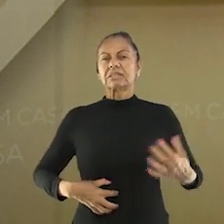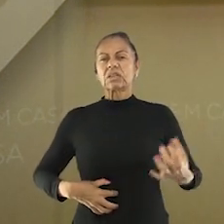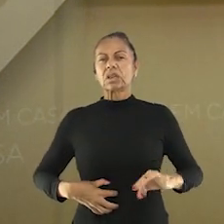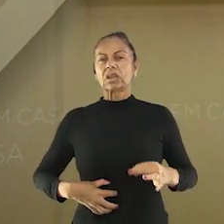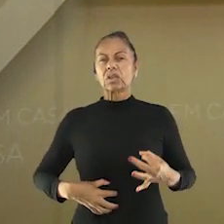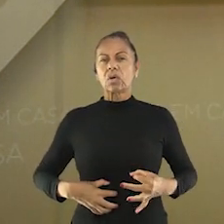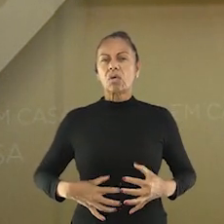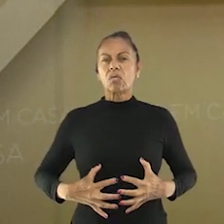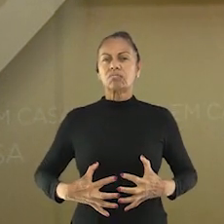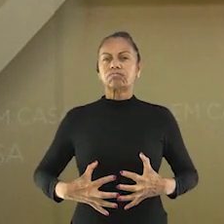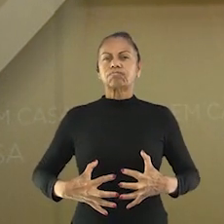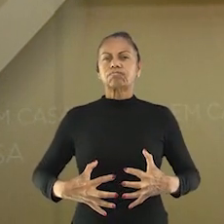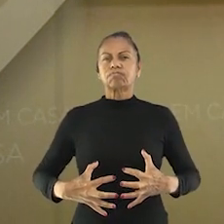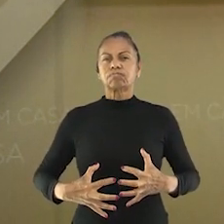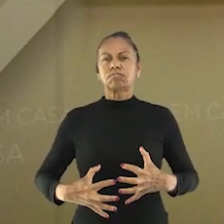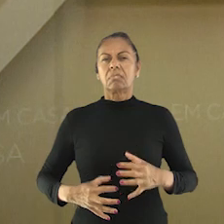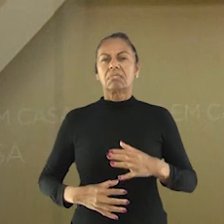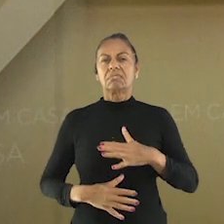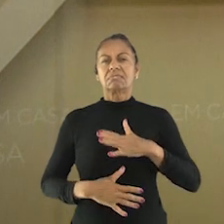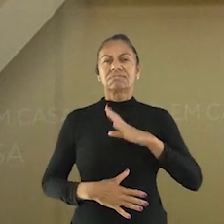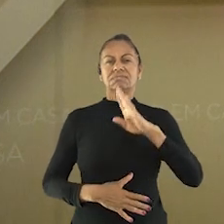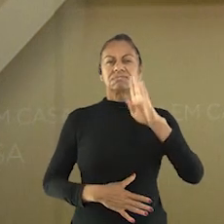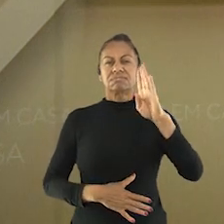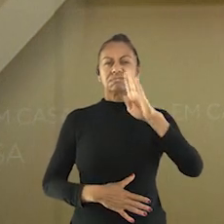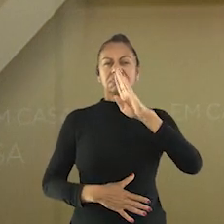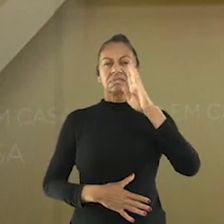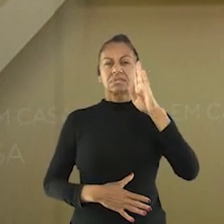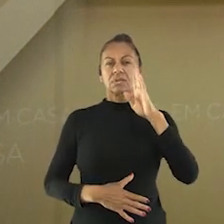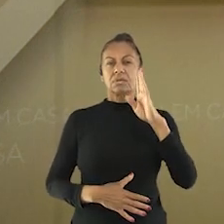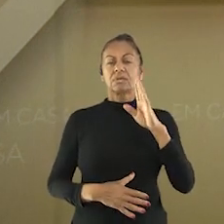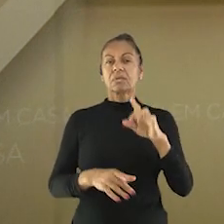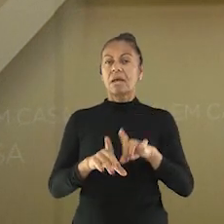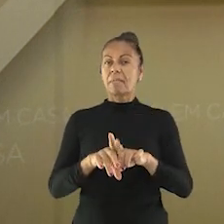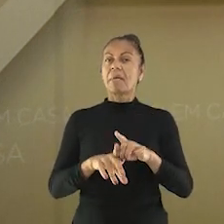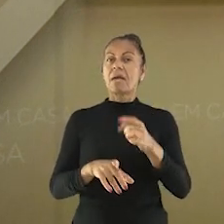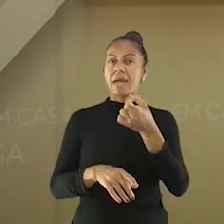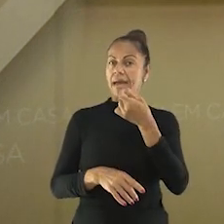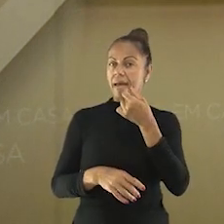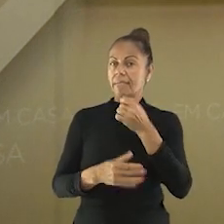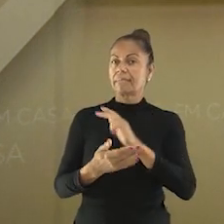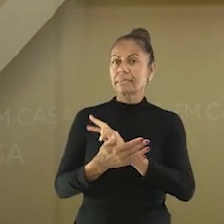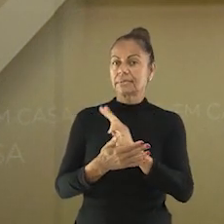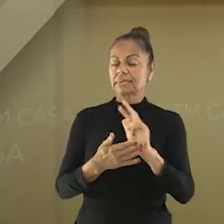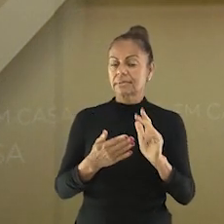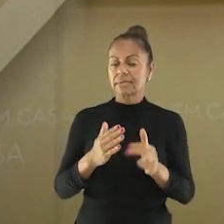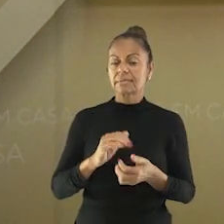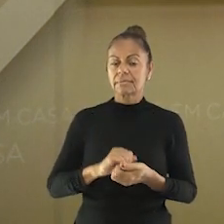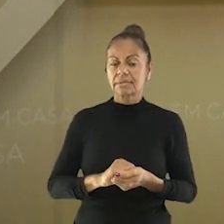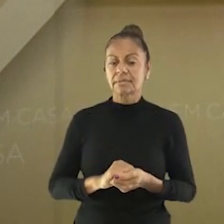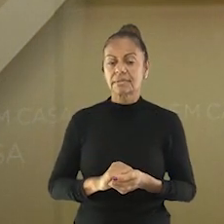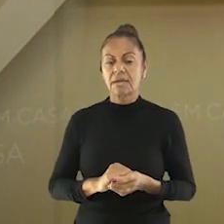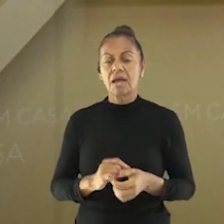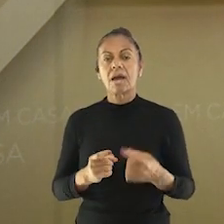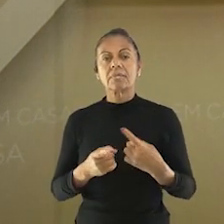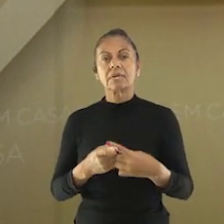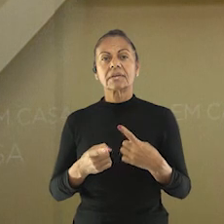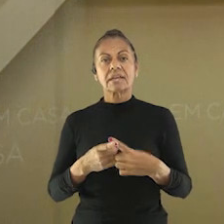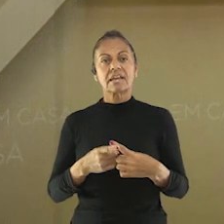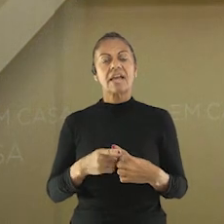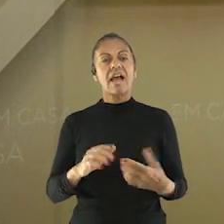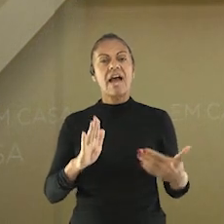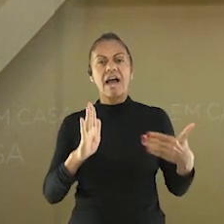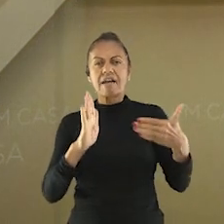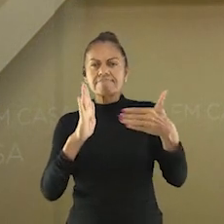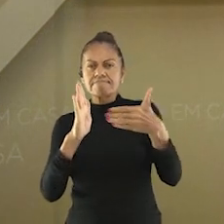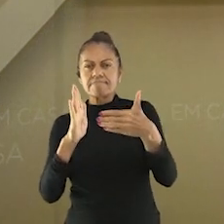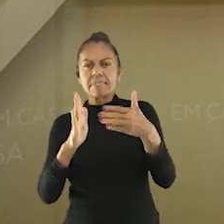gases, inchaço abdominal, enjôos e diarreia também. Mas existem medicamentos para repor essa lactase, né? A lactase é